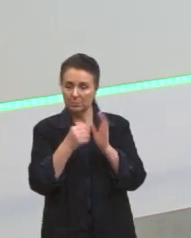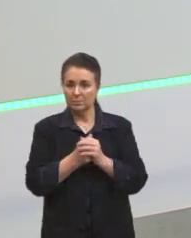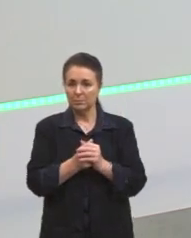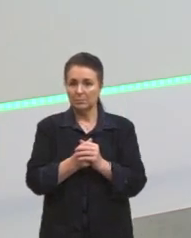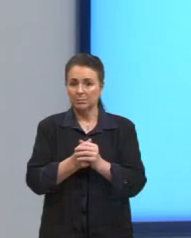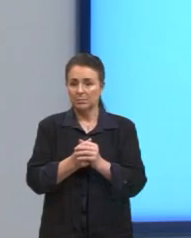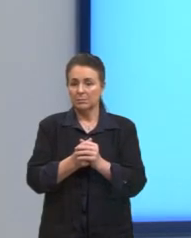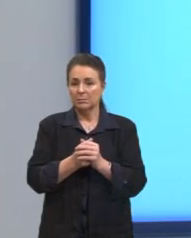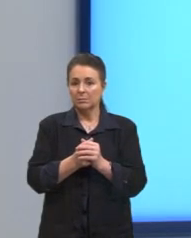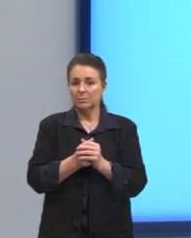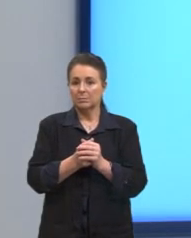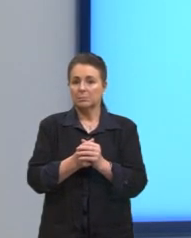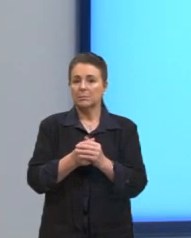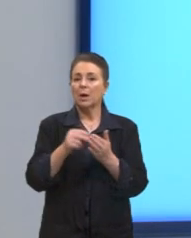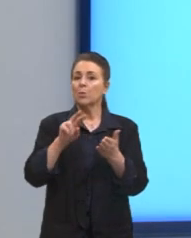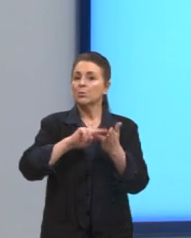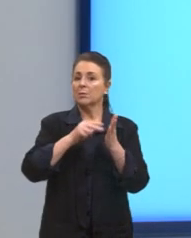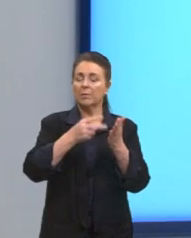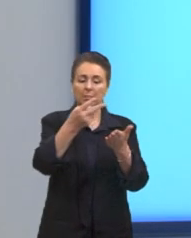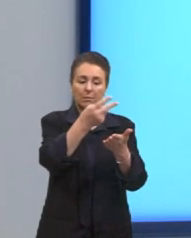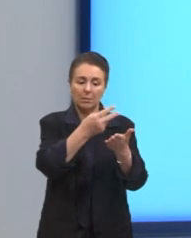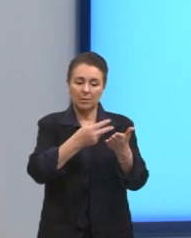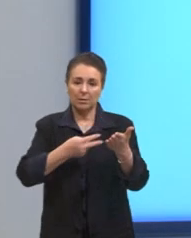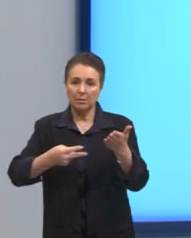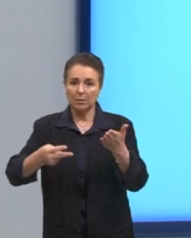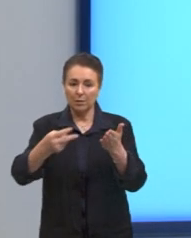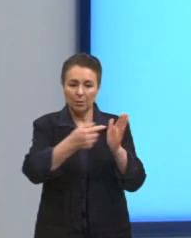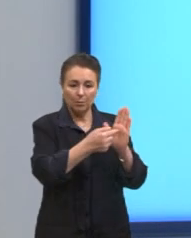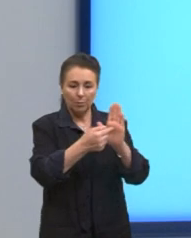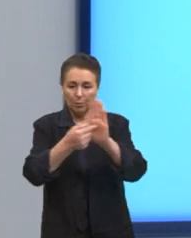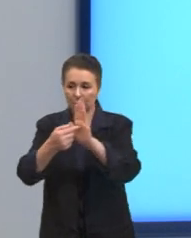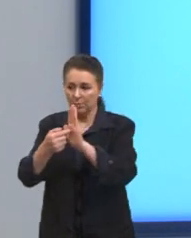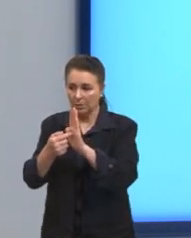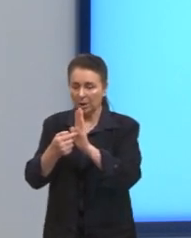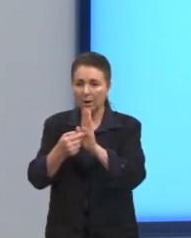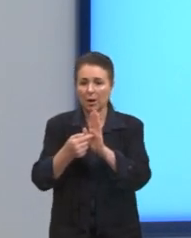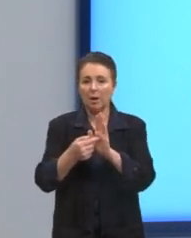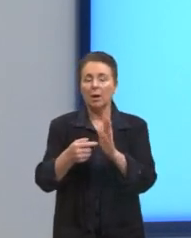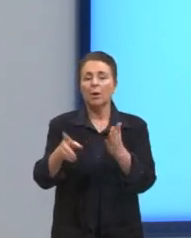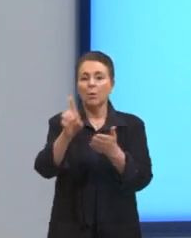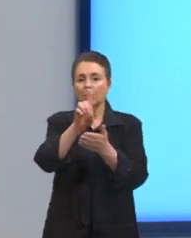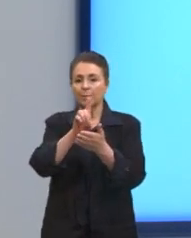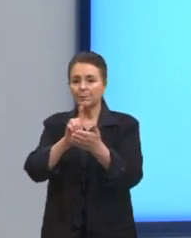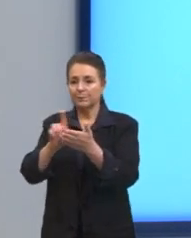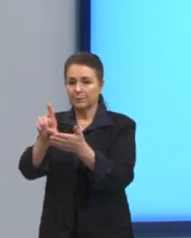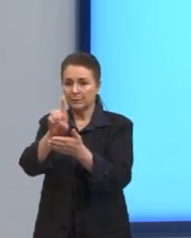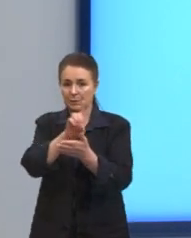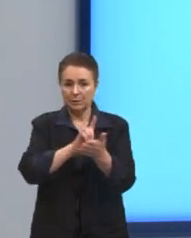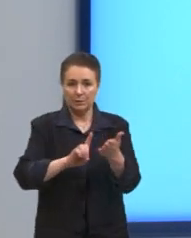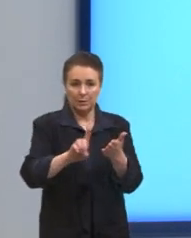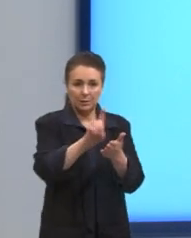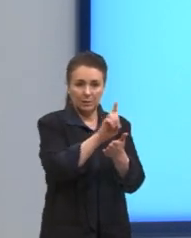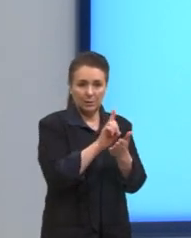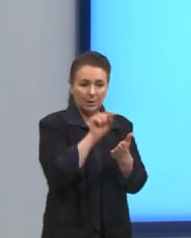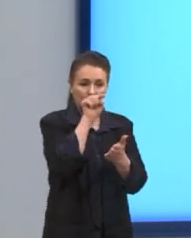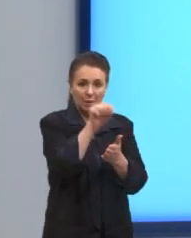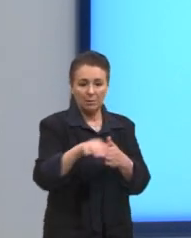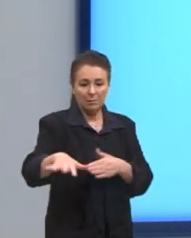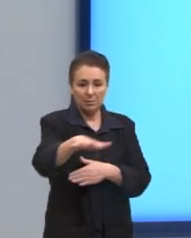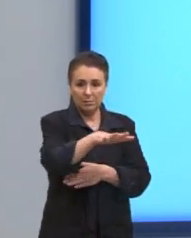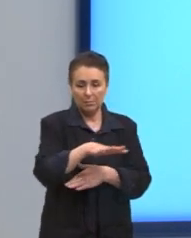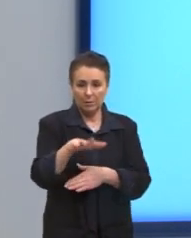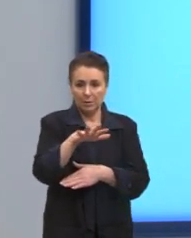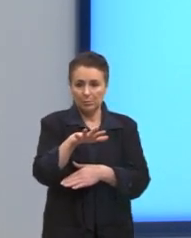Design. Design é desenhar, é projetar alguma coisa. Então, quando eu projeto o design desse ambiente, não,